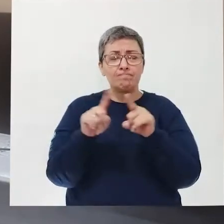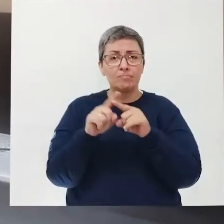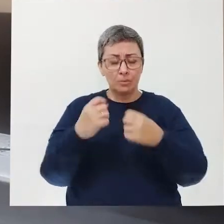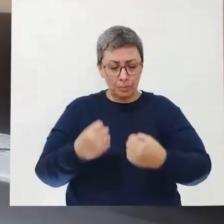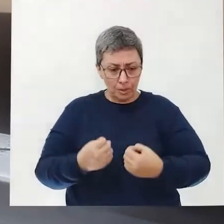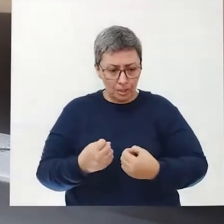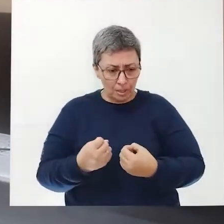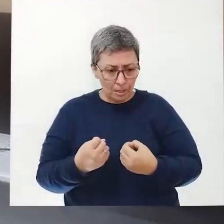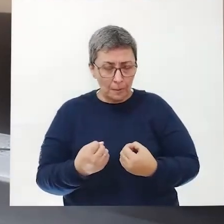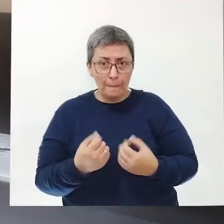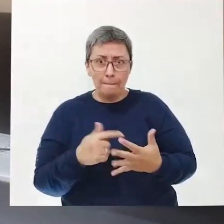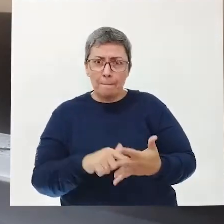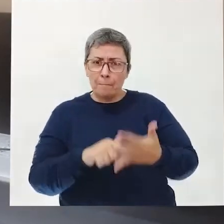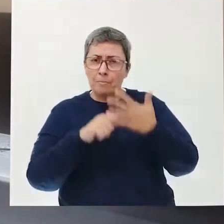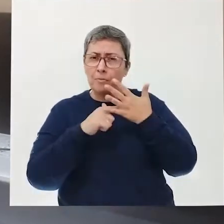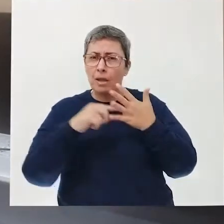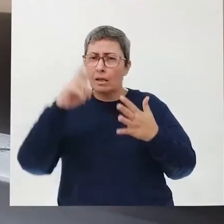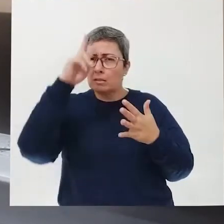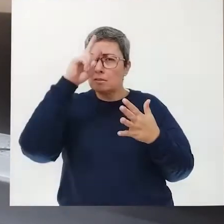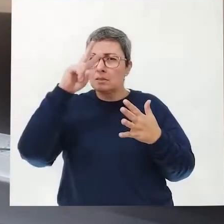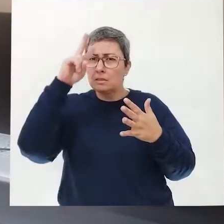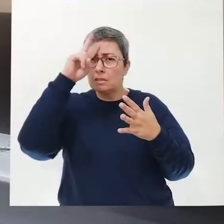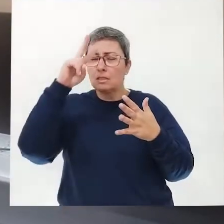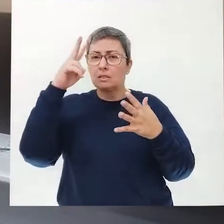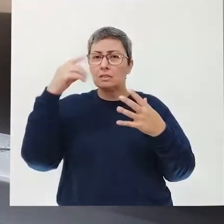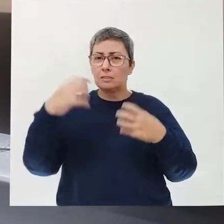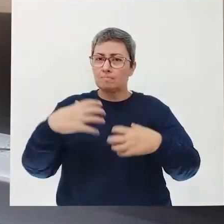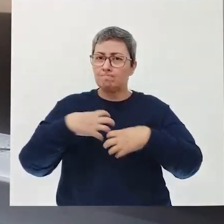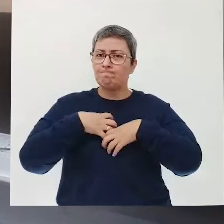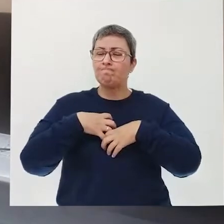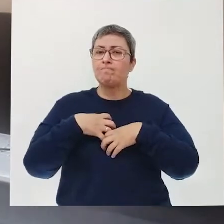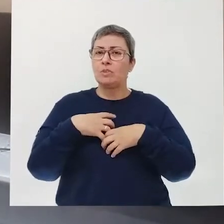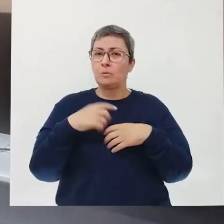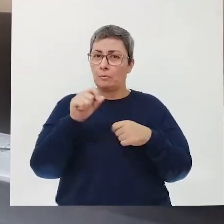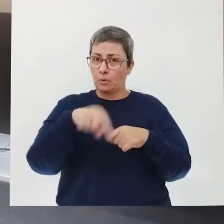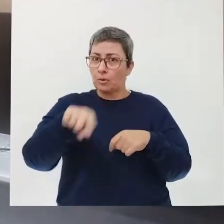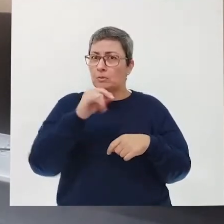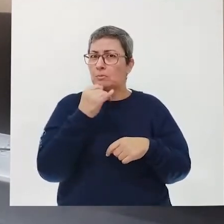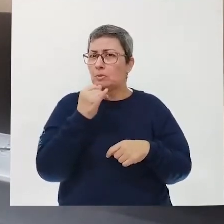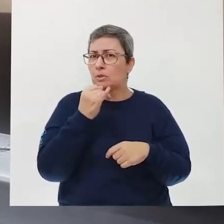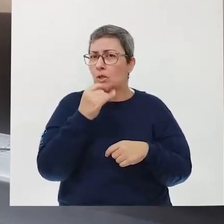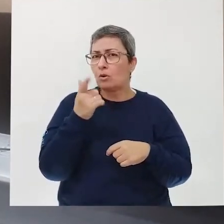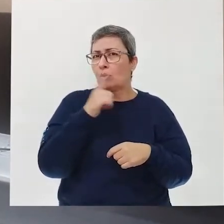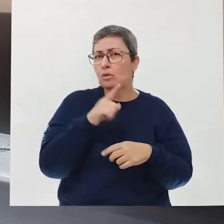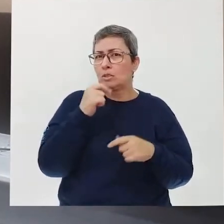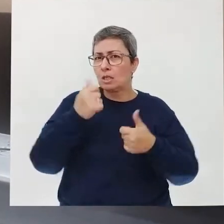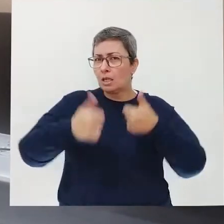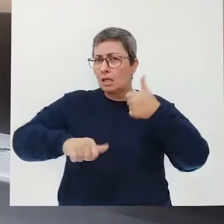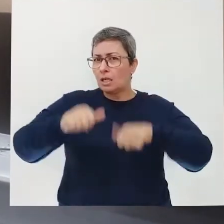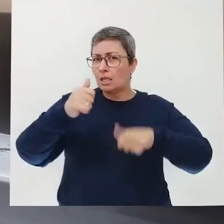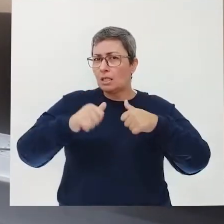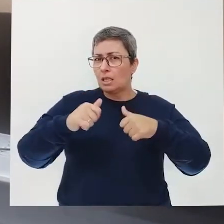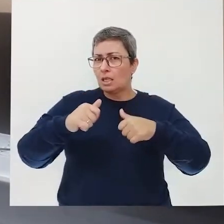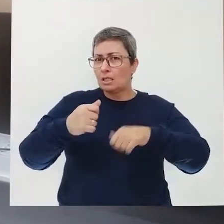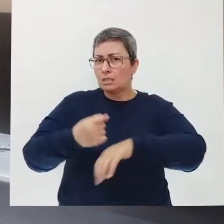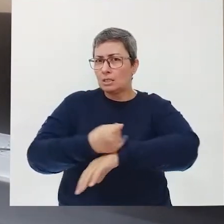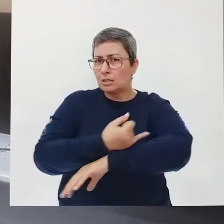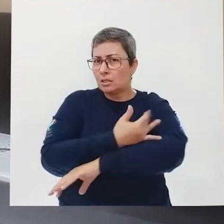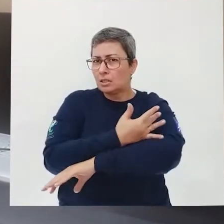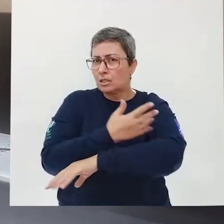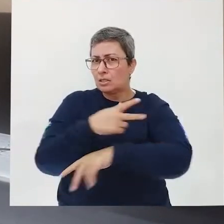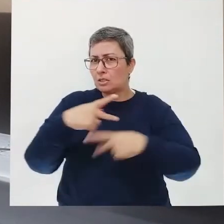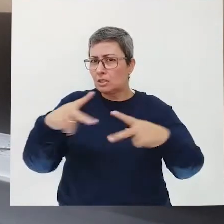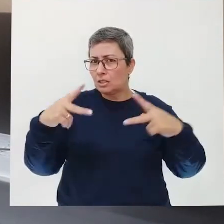despertar ou trazer na lembrança sentimentos. Você, por exemplo, consegue analisar as suas emoções